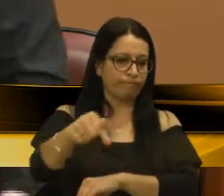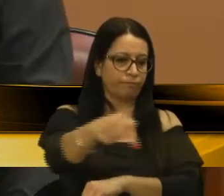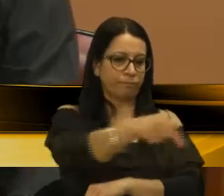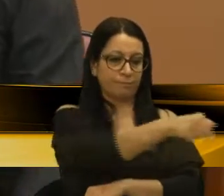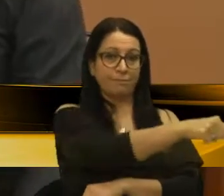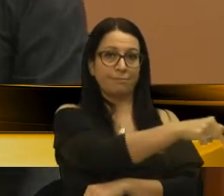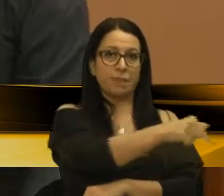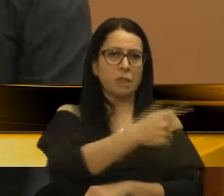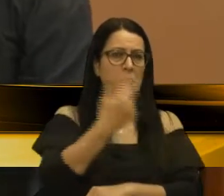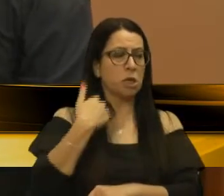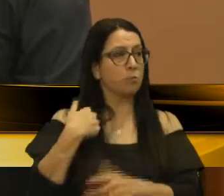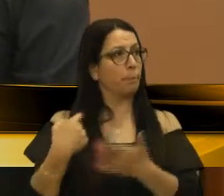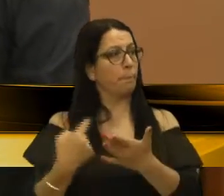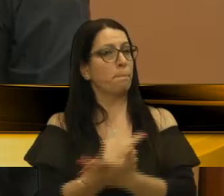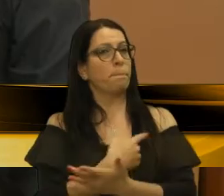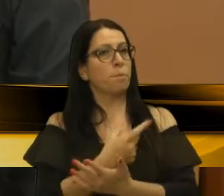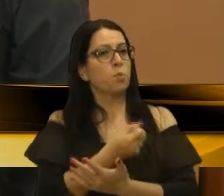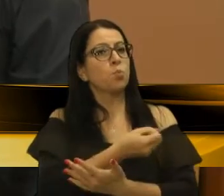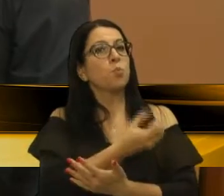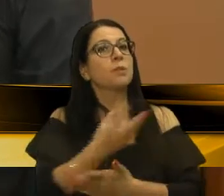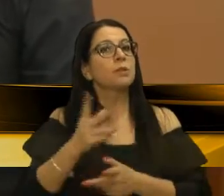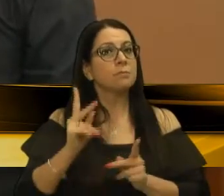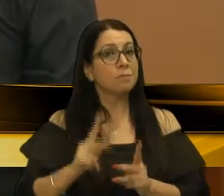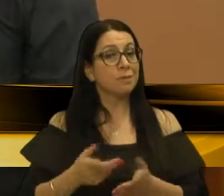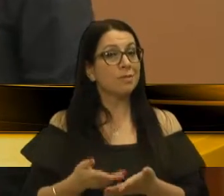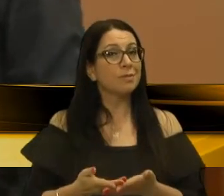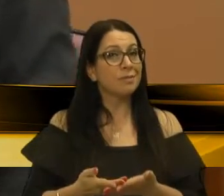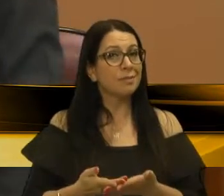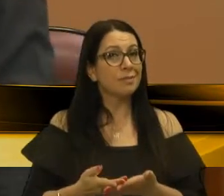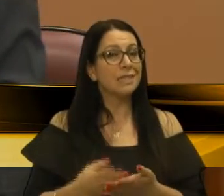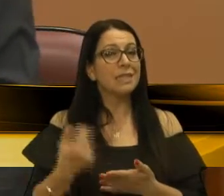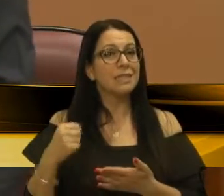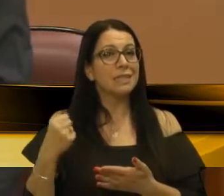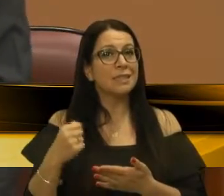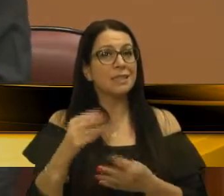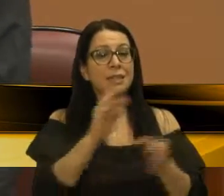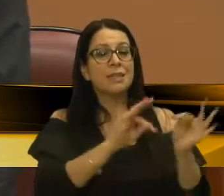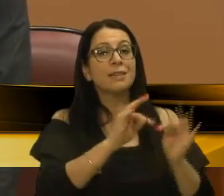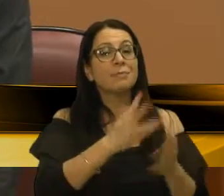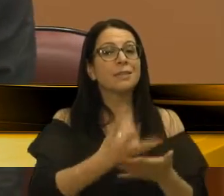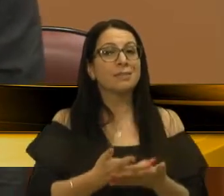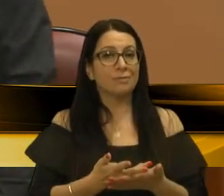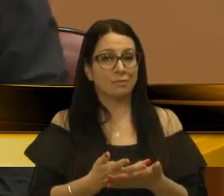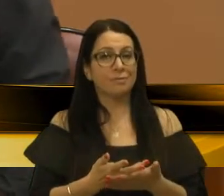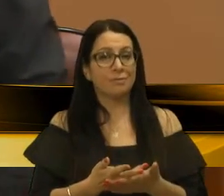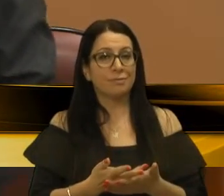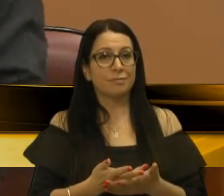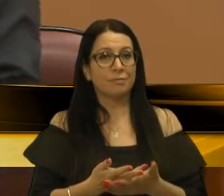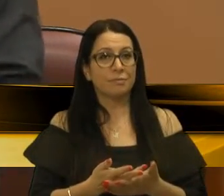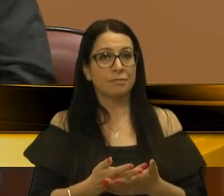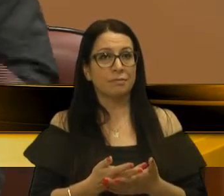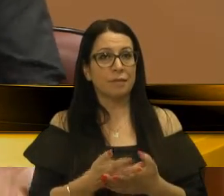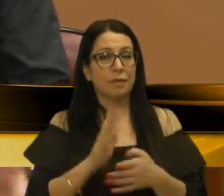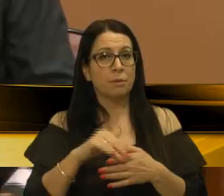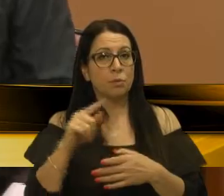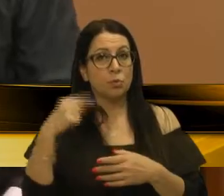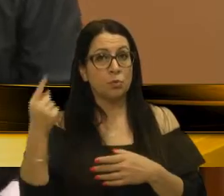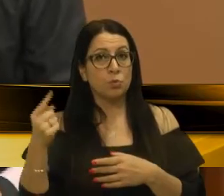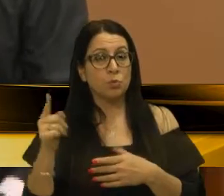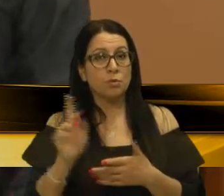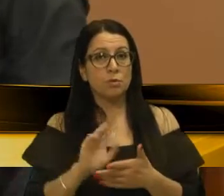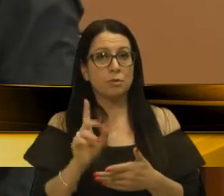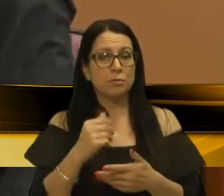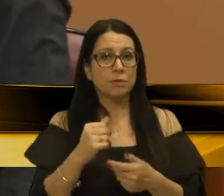começo a me perguntar, quantas pessoas que necessitam de tratamento, além das outras que não